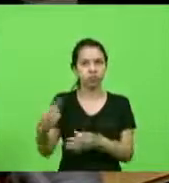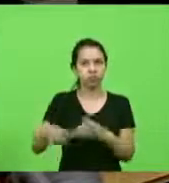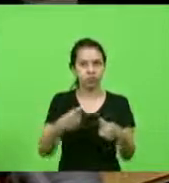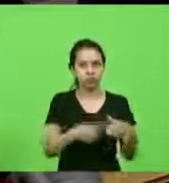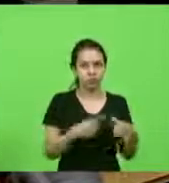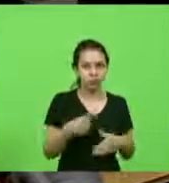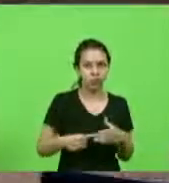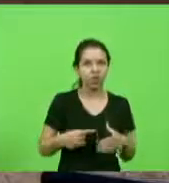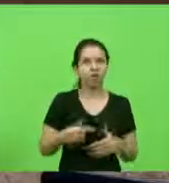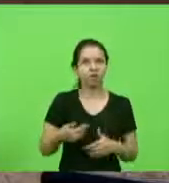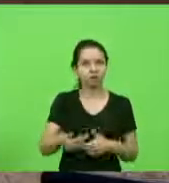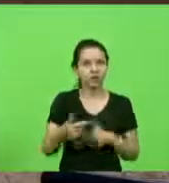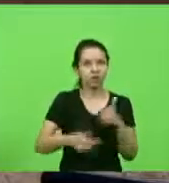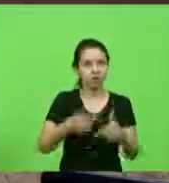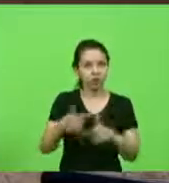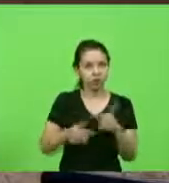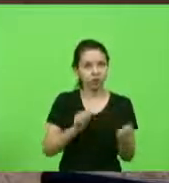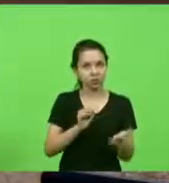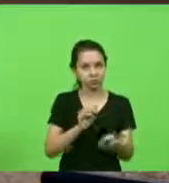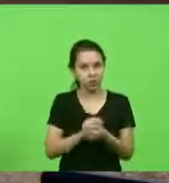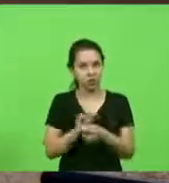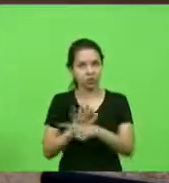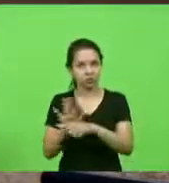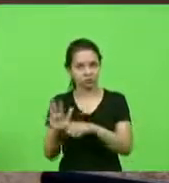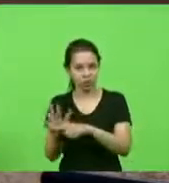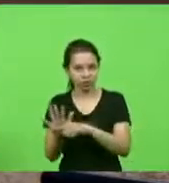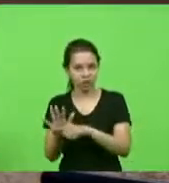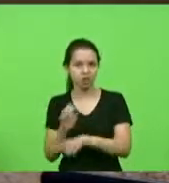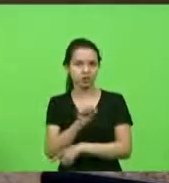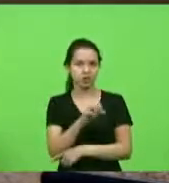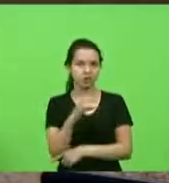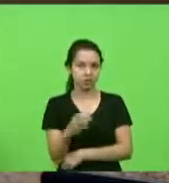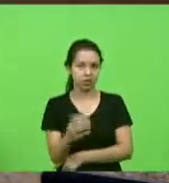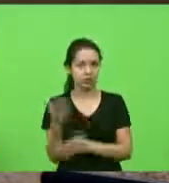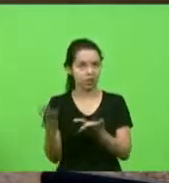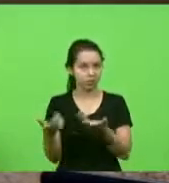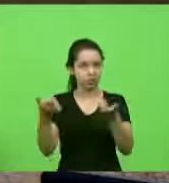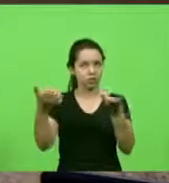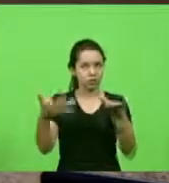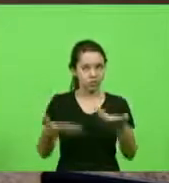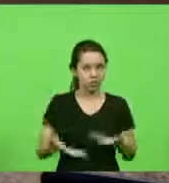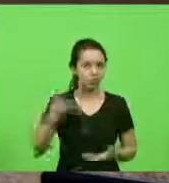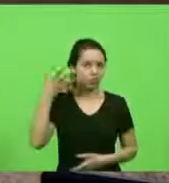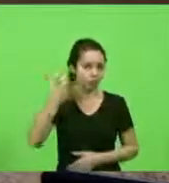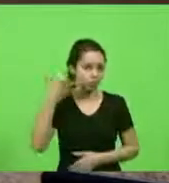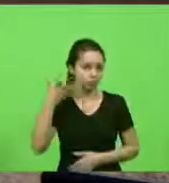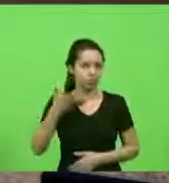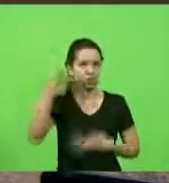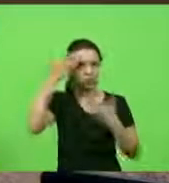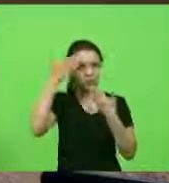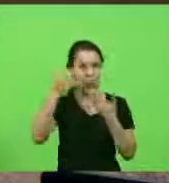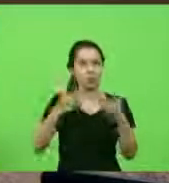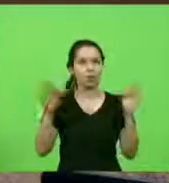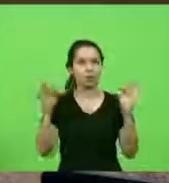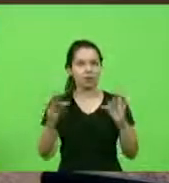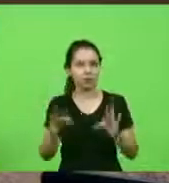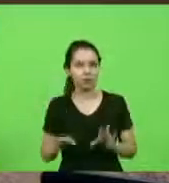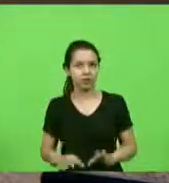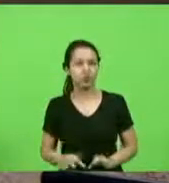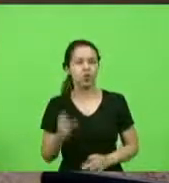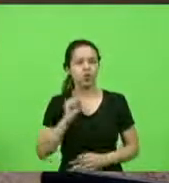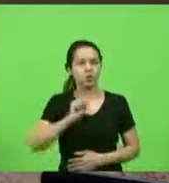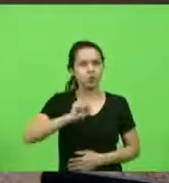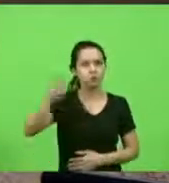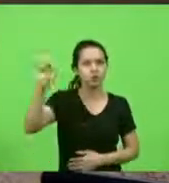conjunto em prol de Santa Catarina, como bem disse vossa excelência no seu discurso. Muito feliz mesmo, sucesso